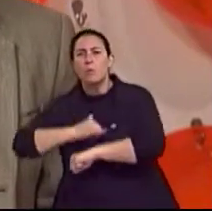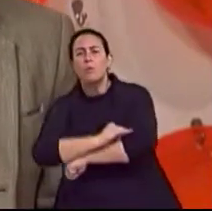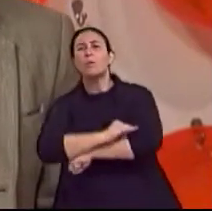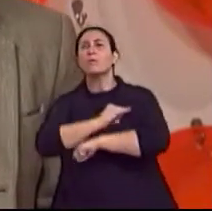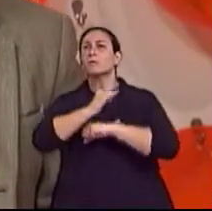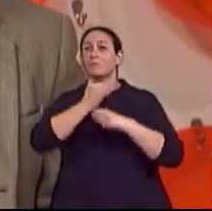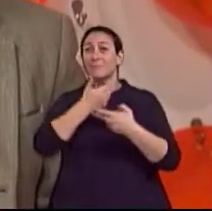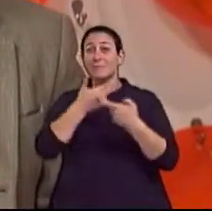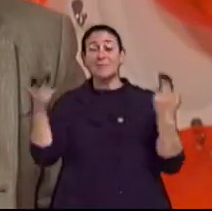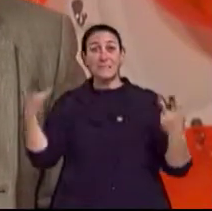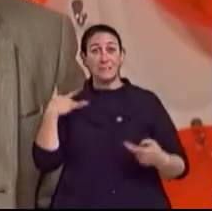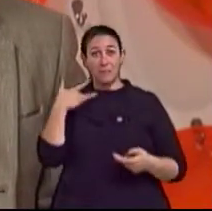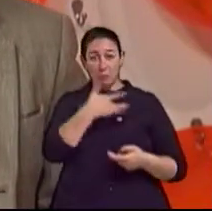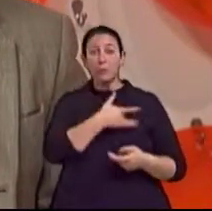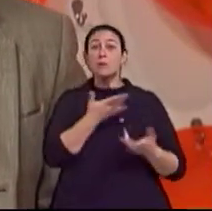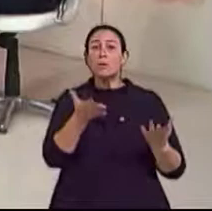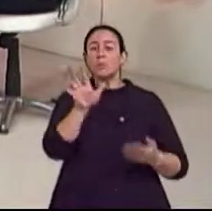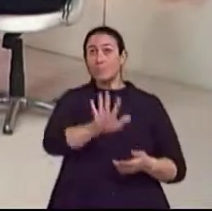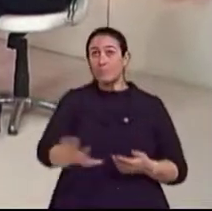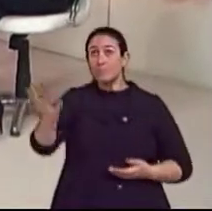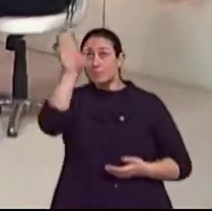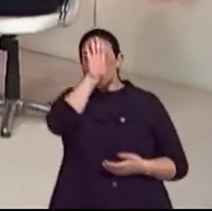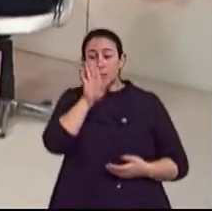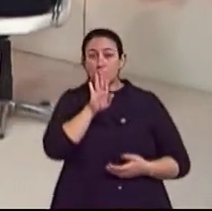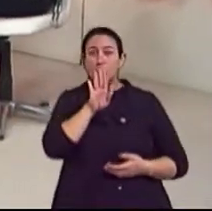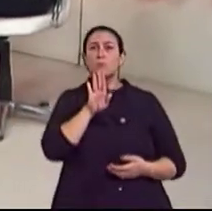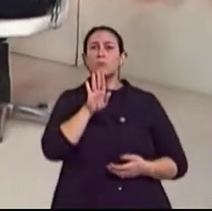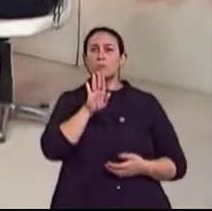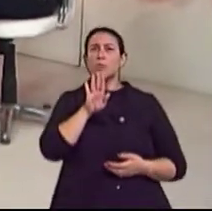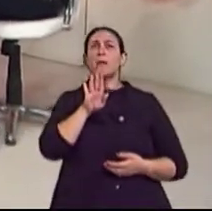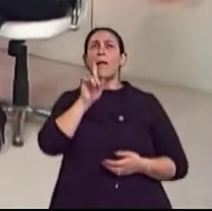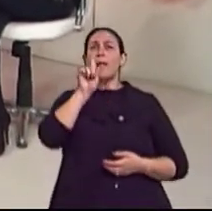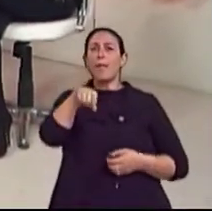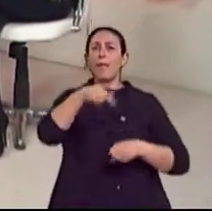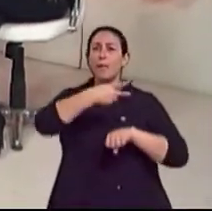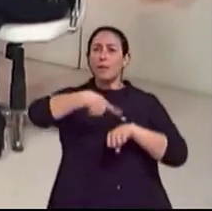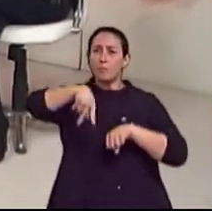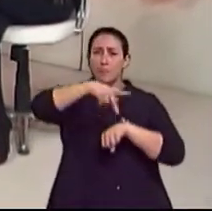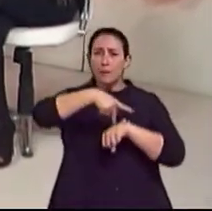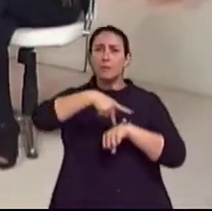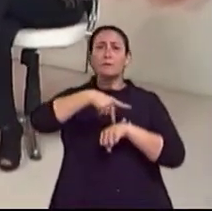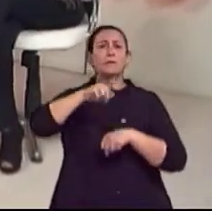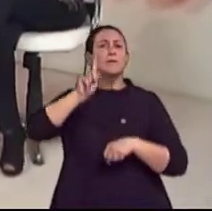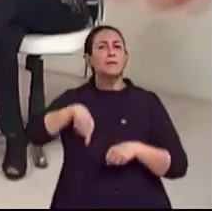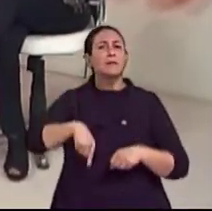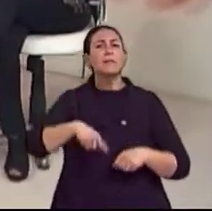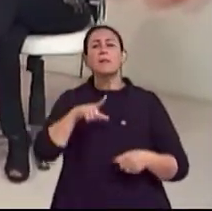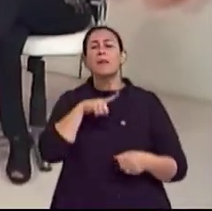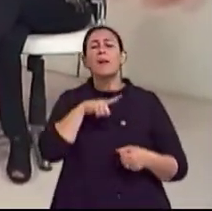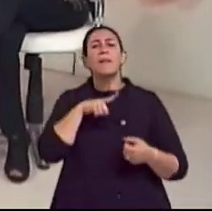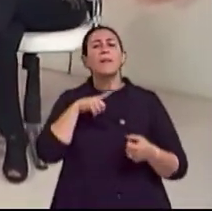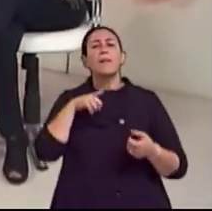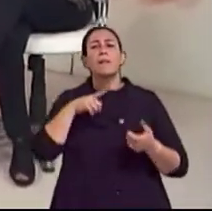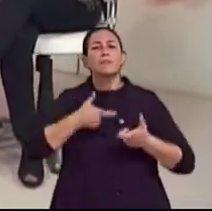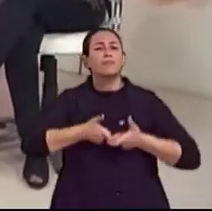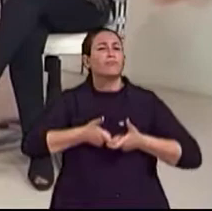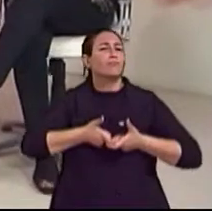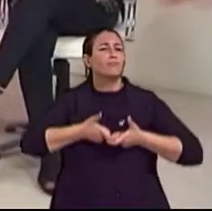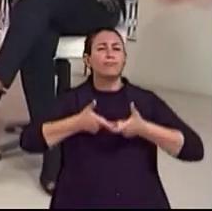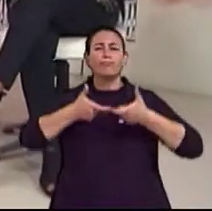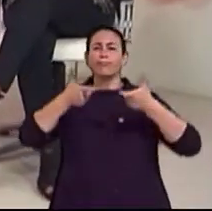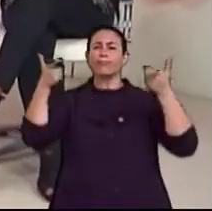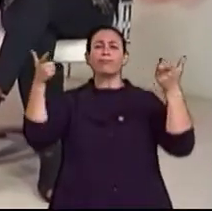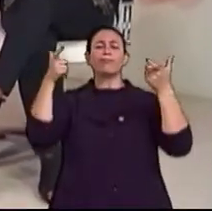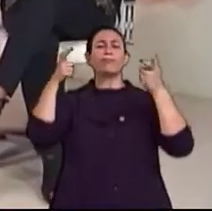Brasil, sejamos um dos países com a maior frequência de demência entre os idosos. Então,